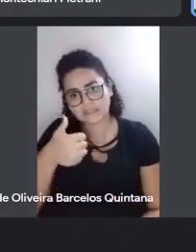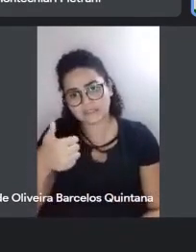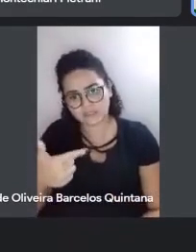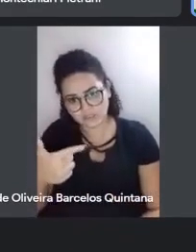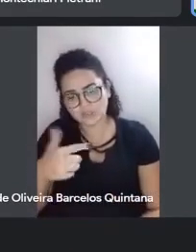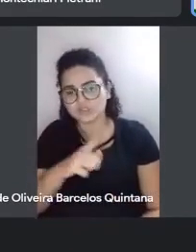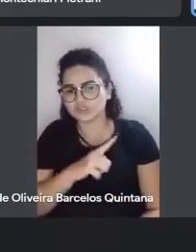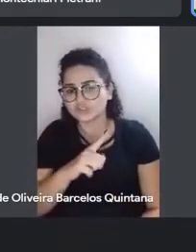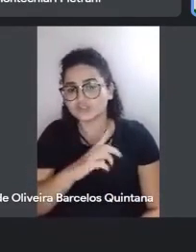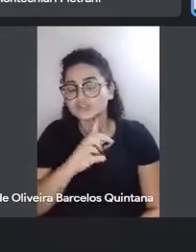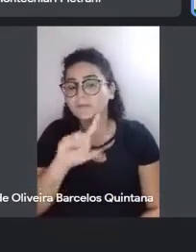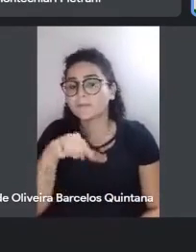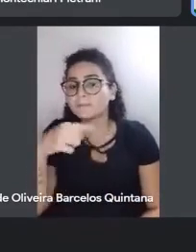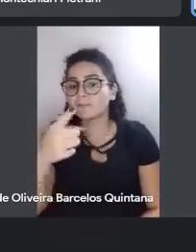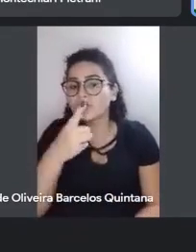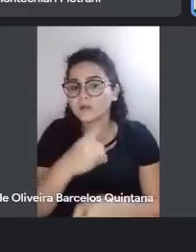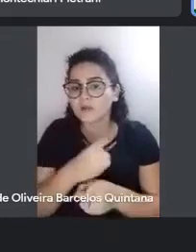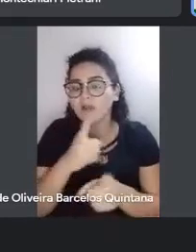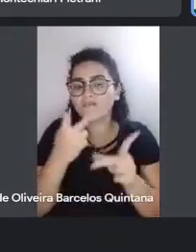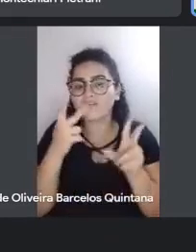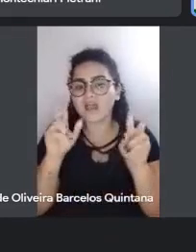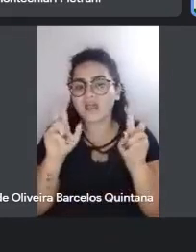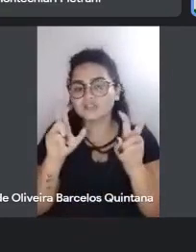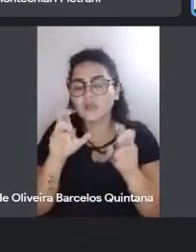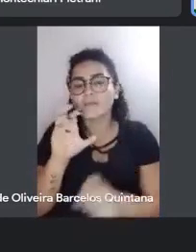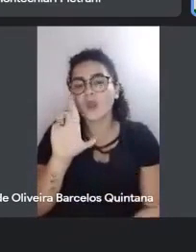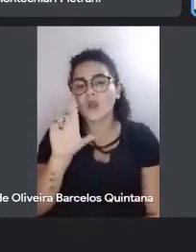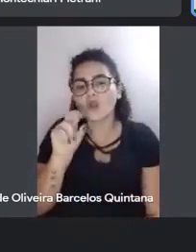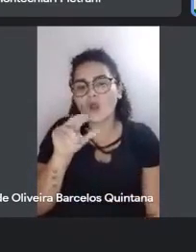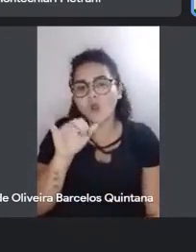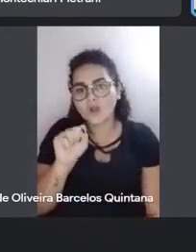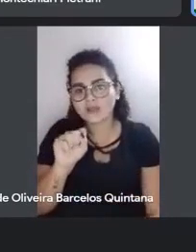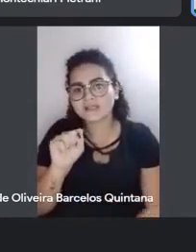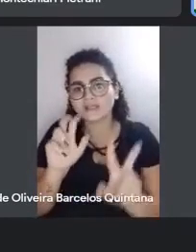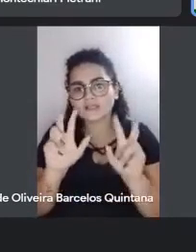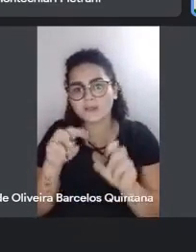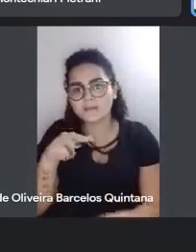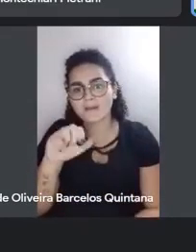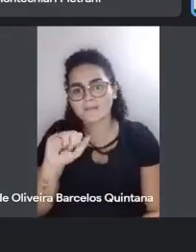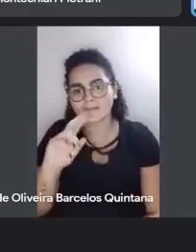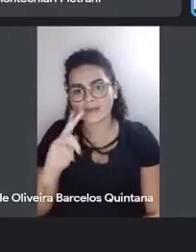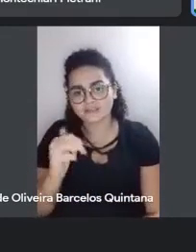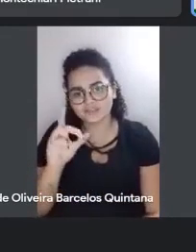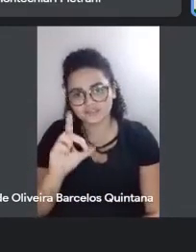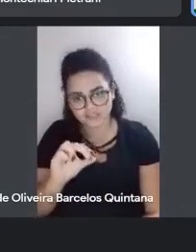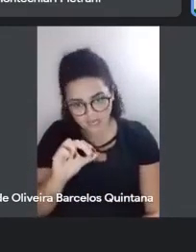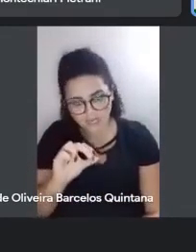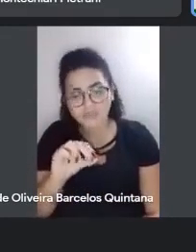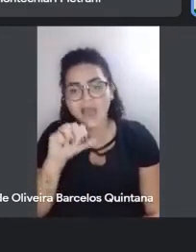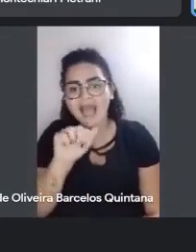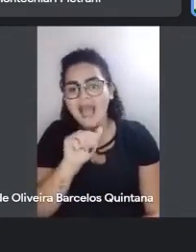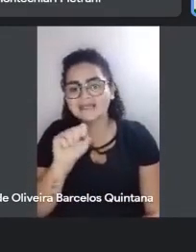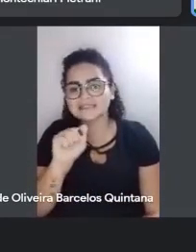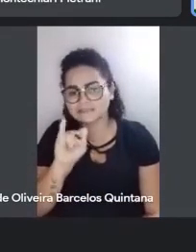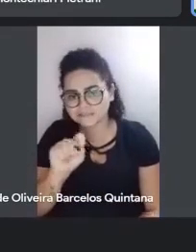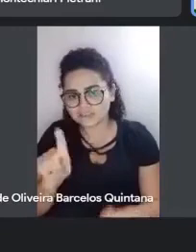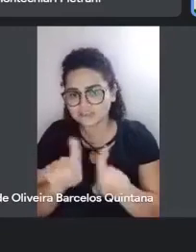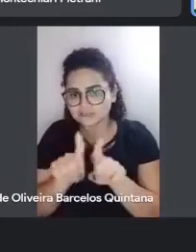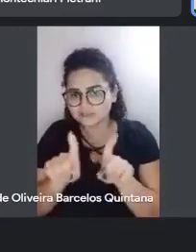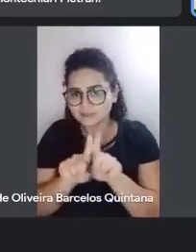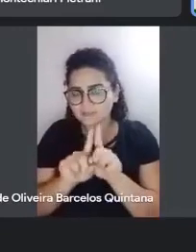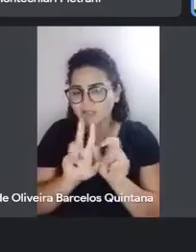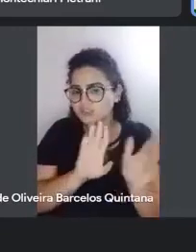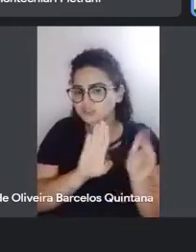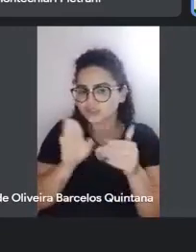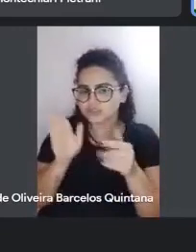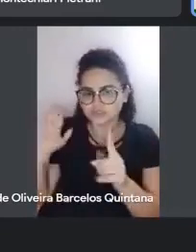próximo encontro Vai falar sobre As crônicas de Machado de Assis E as reportagens de Euclides Da Cunha sobre Canudos Vamos fazer